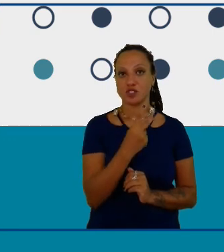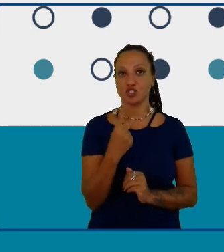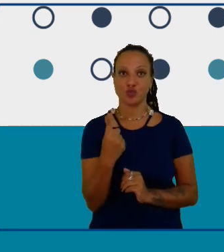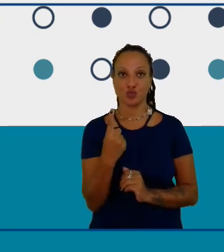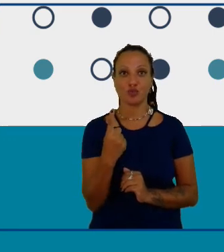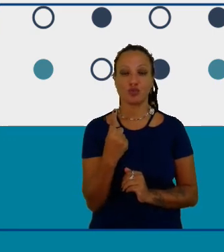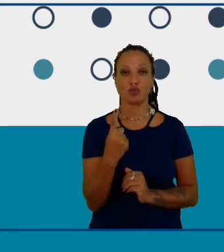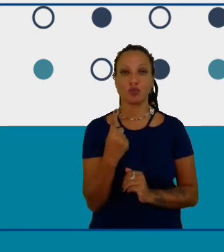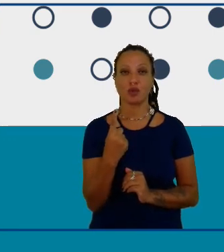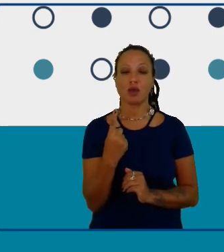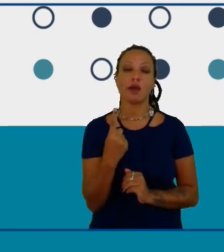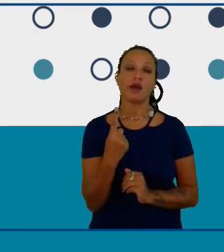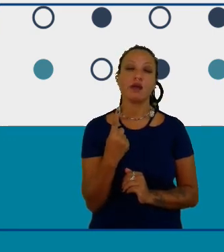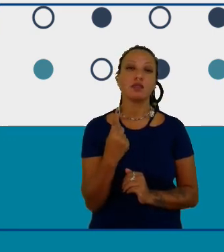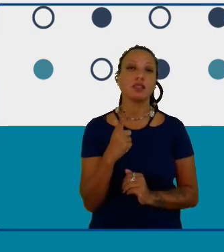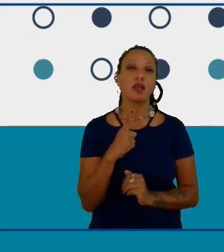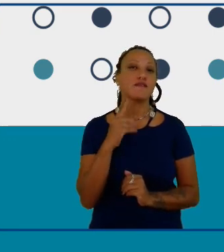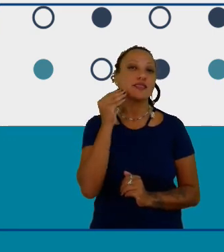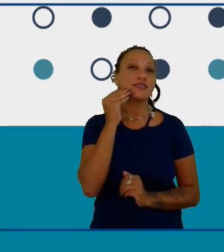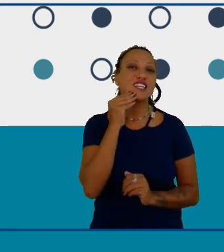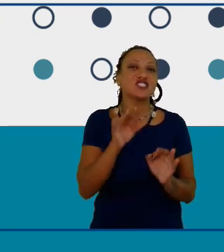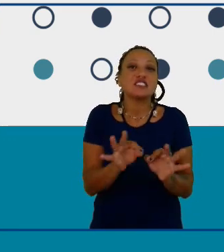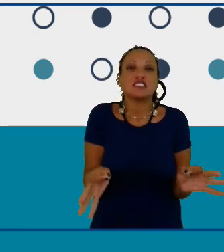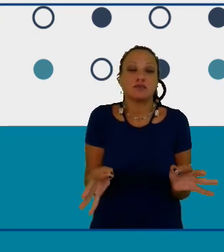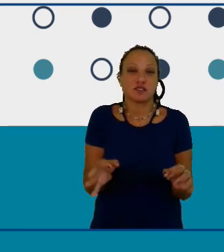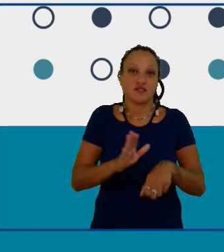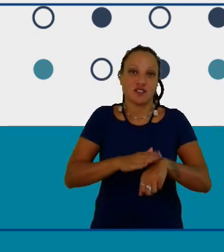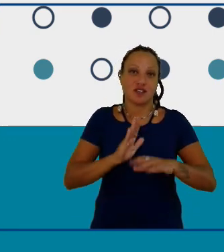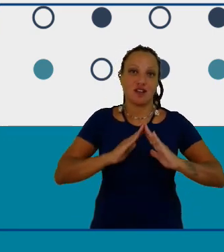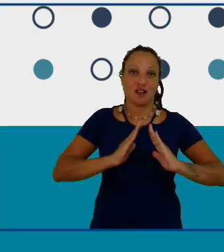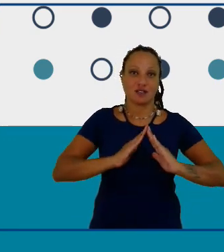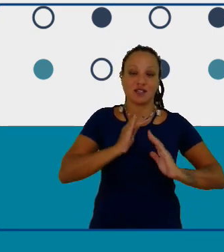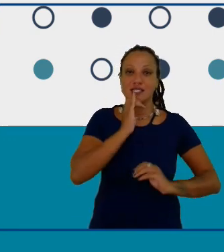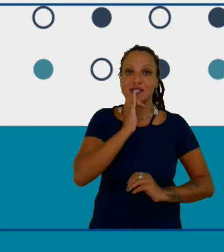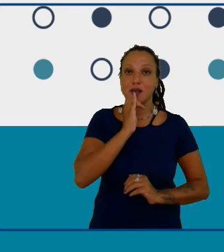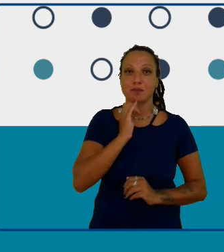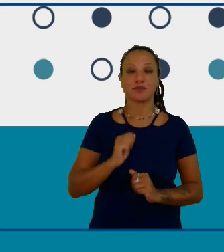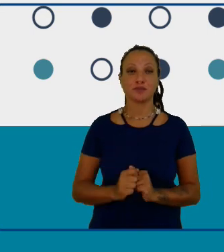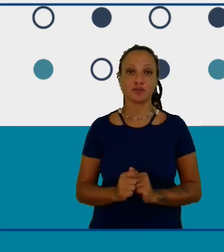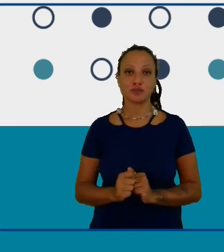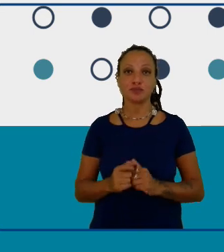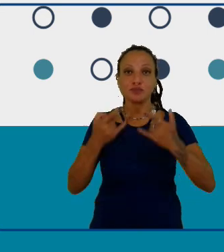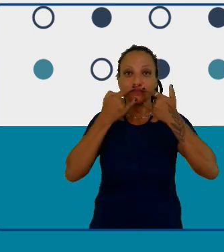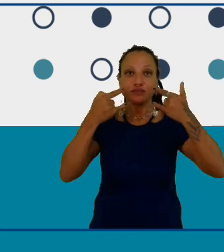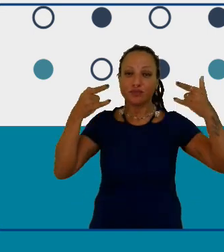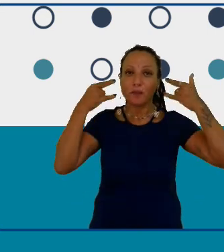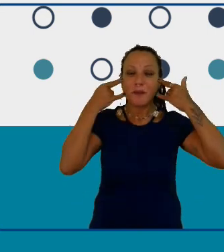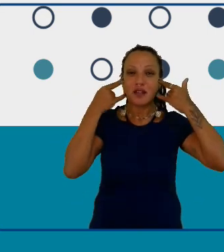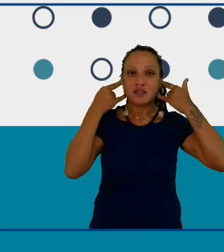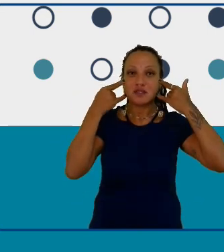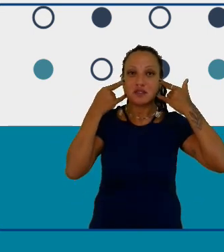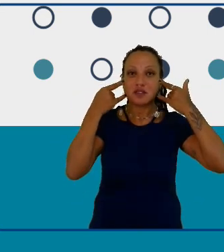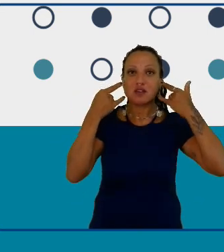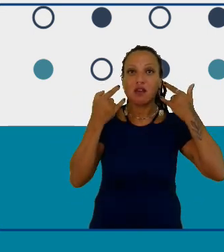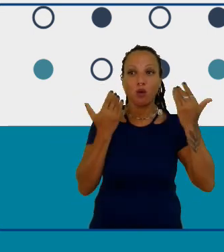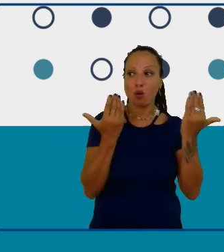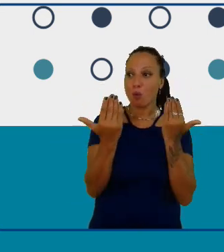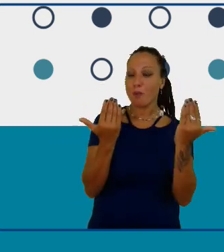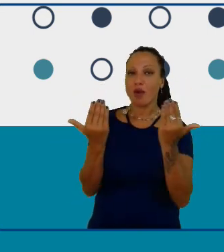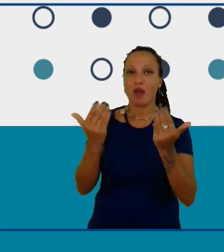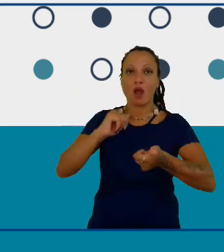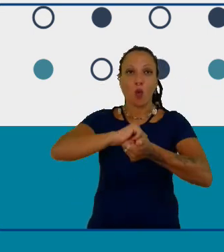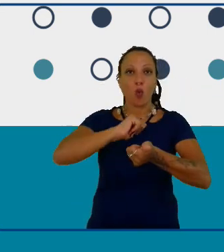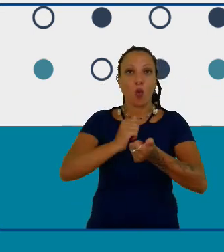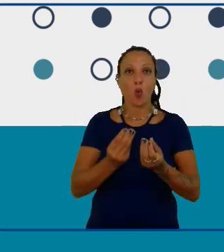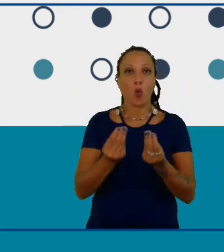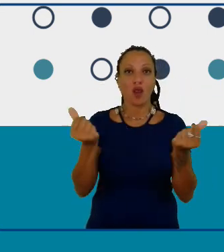como por exemplo o teste da qualidade das máscaras que estavam disponíveis no mercado na época então